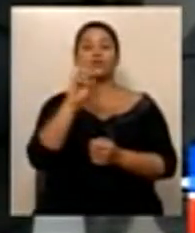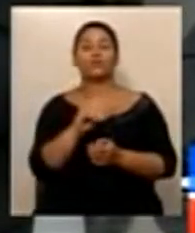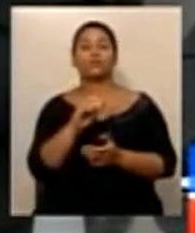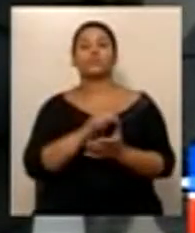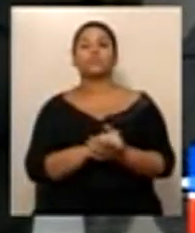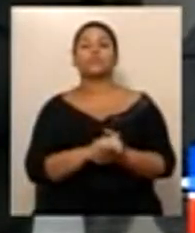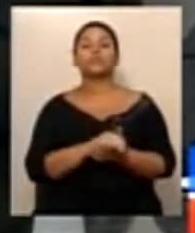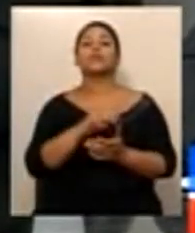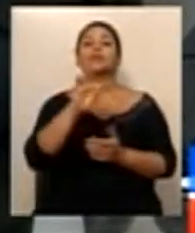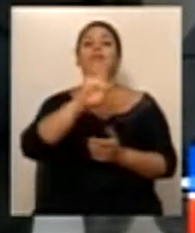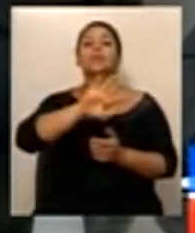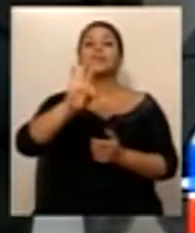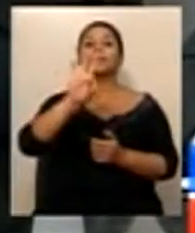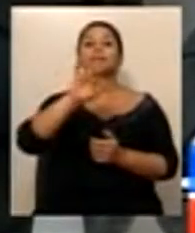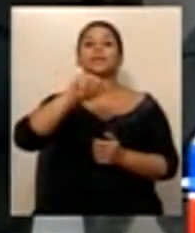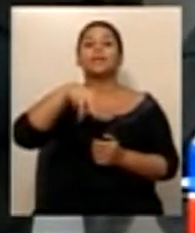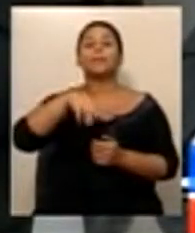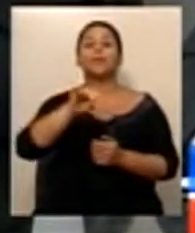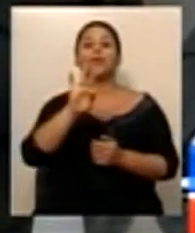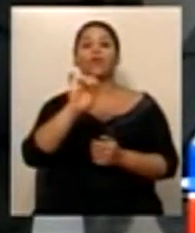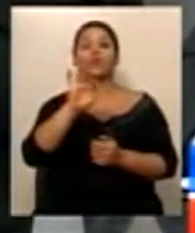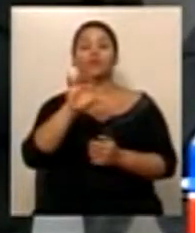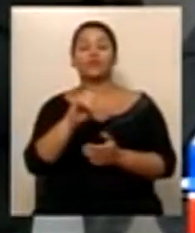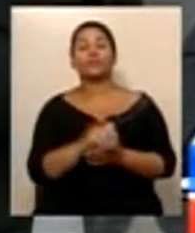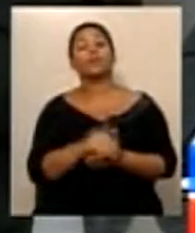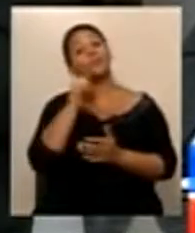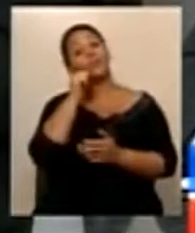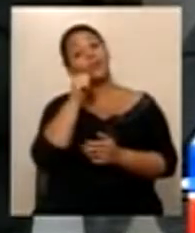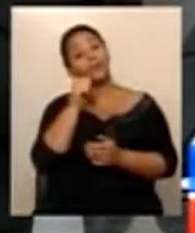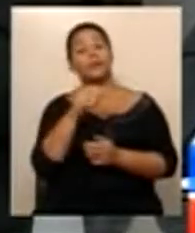Deputado Temote Correia. Deputada Thaís Guedes.